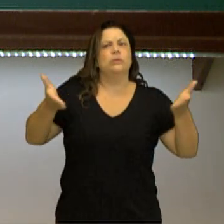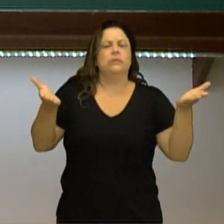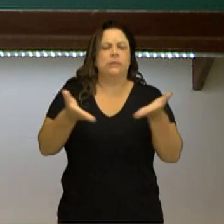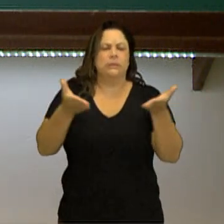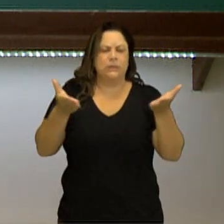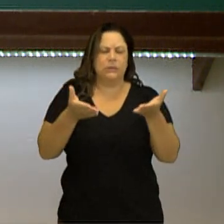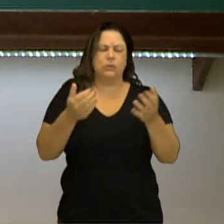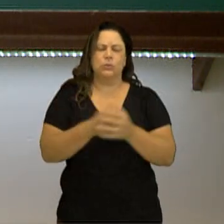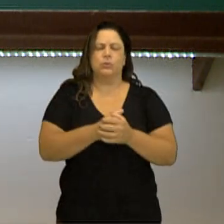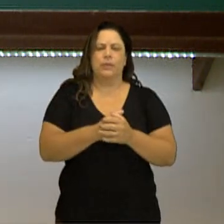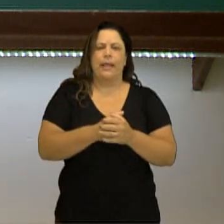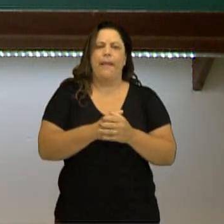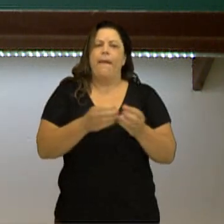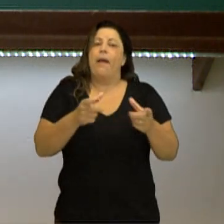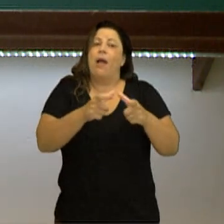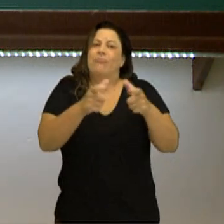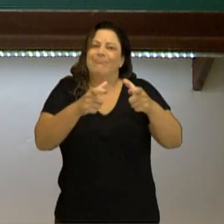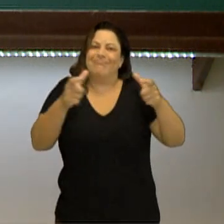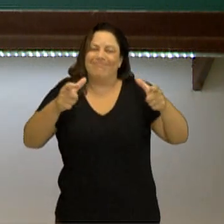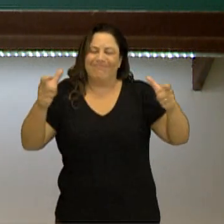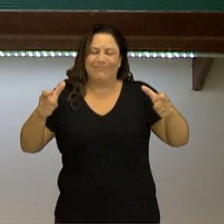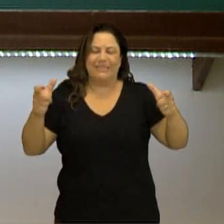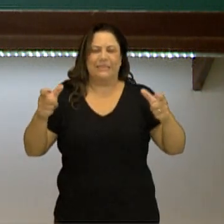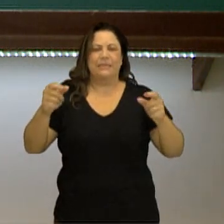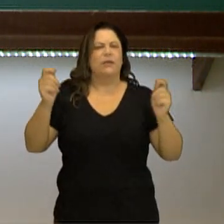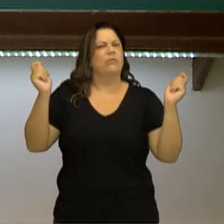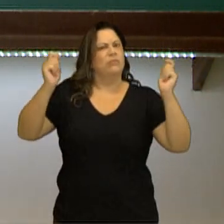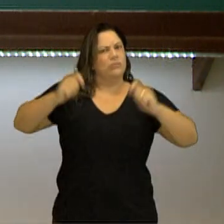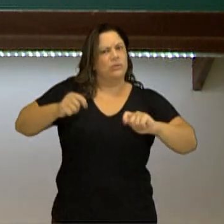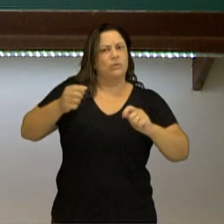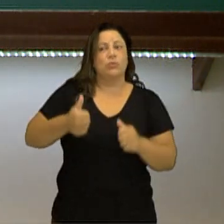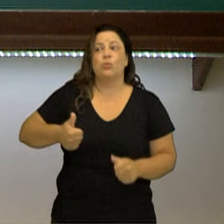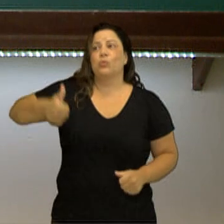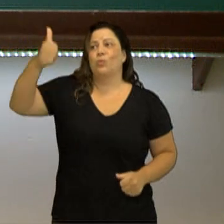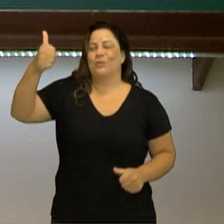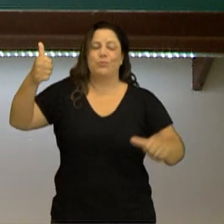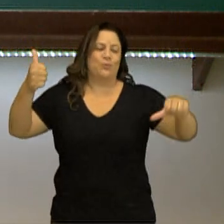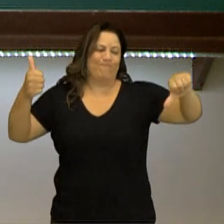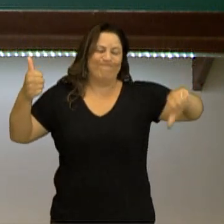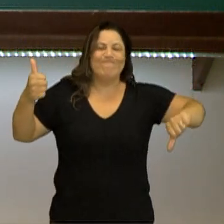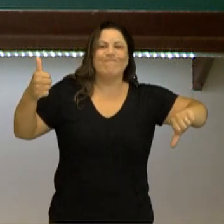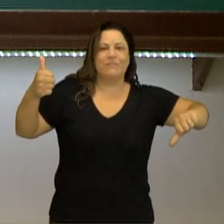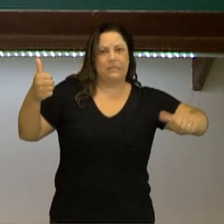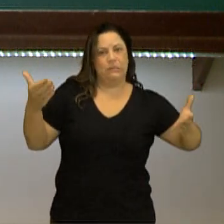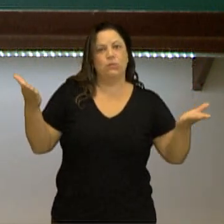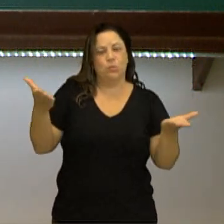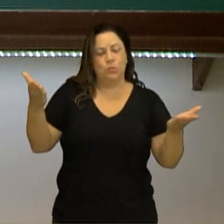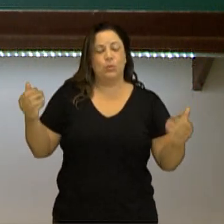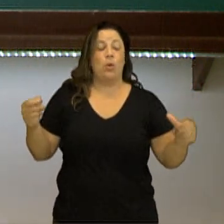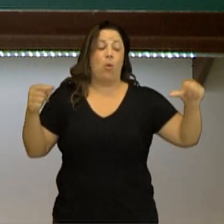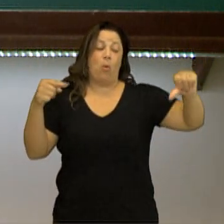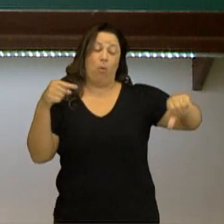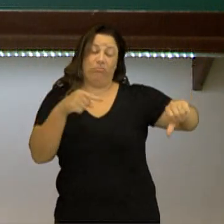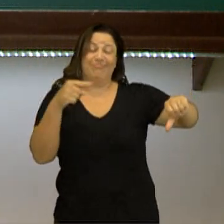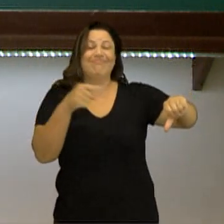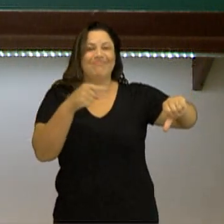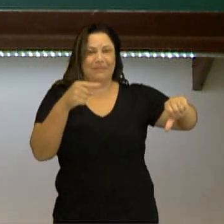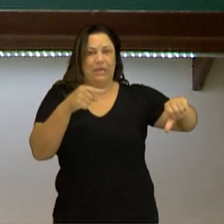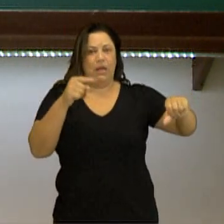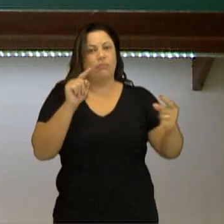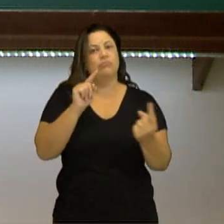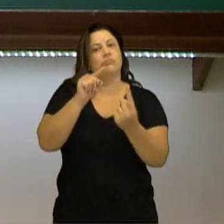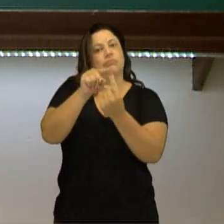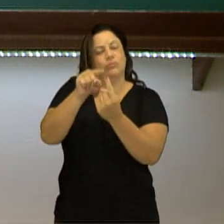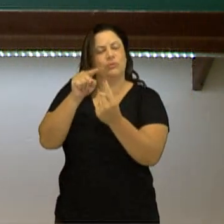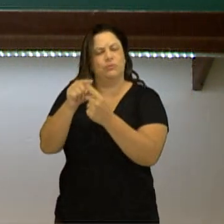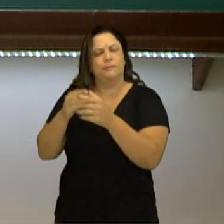logicamente provocou muitos benefícios e alguns malefícios. Esses malefícios nós podemos identificar alguns